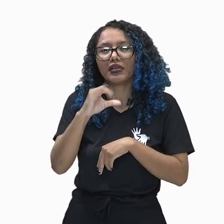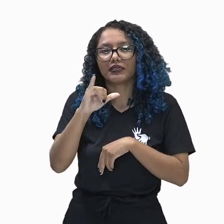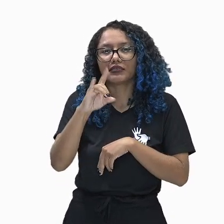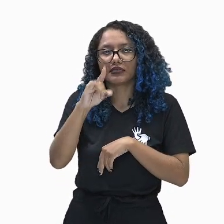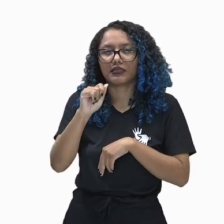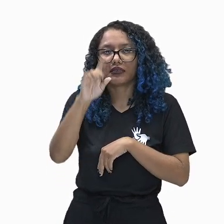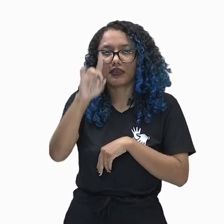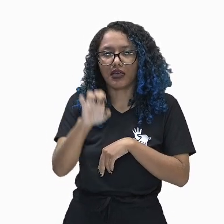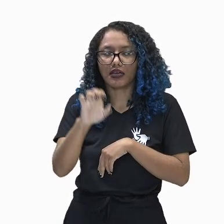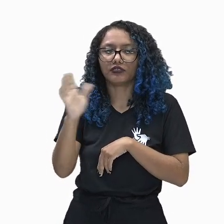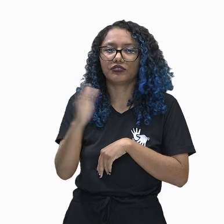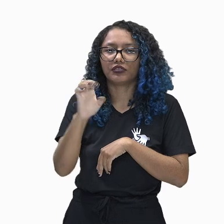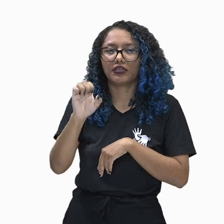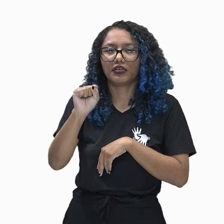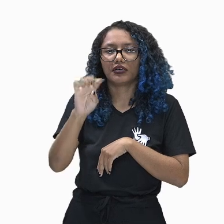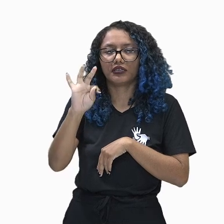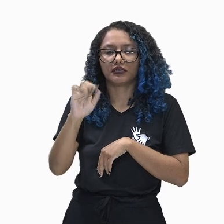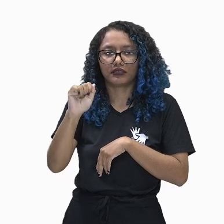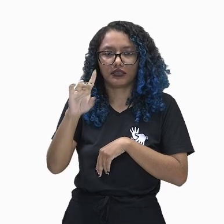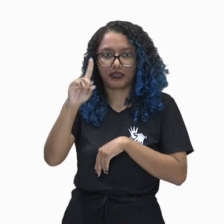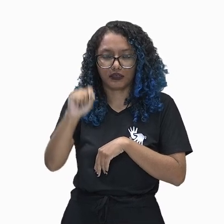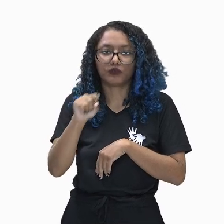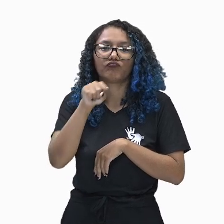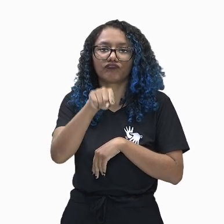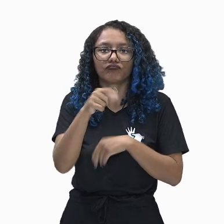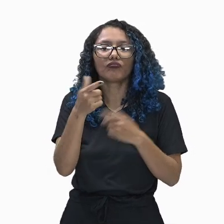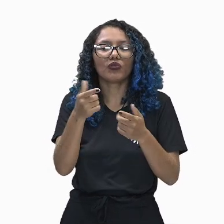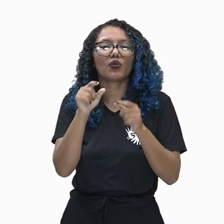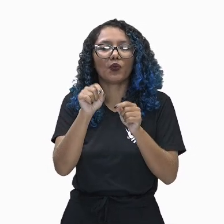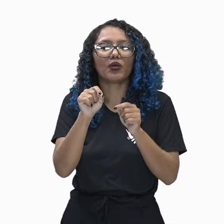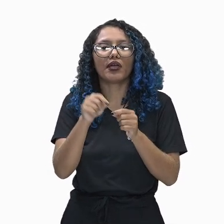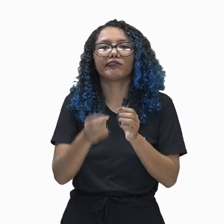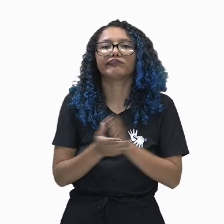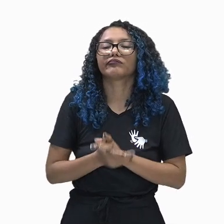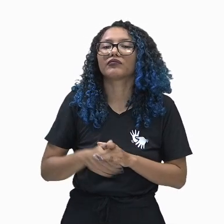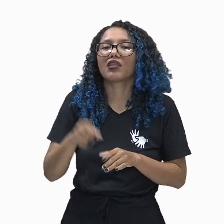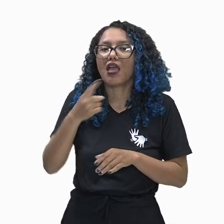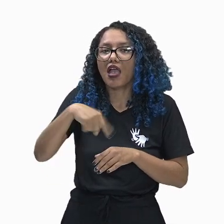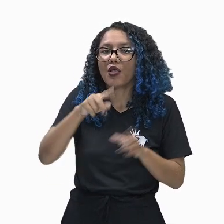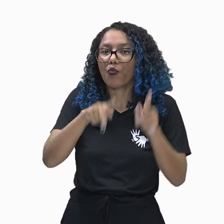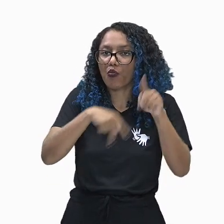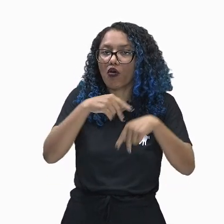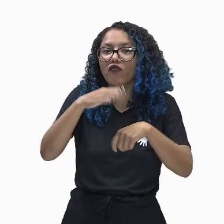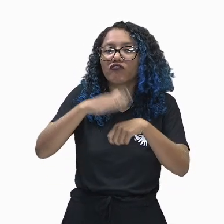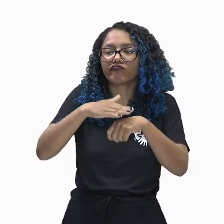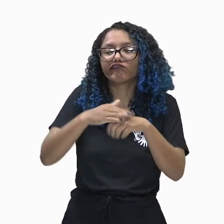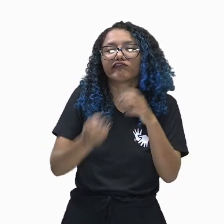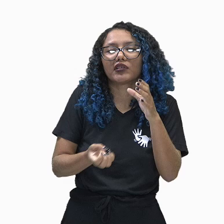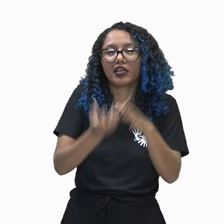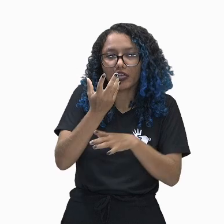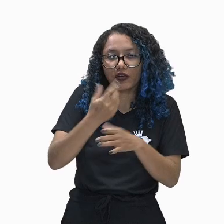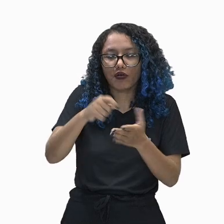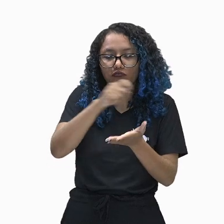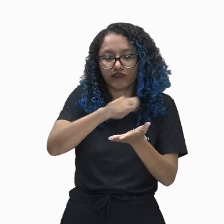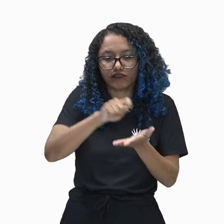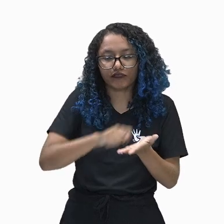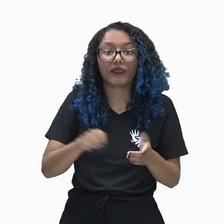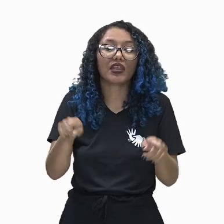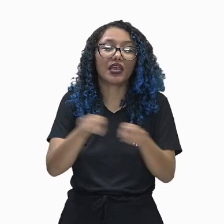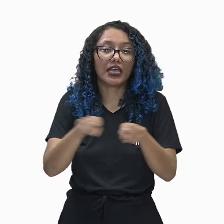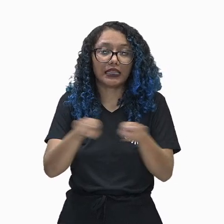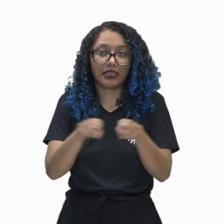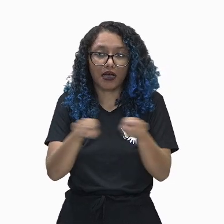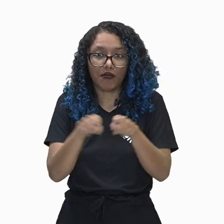atribuídos aos Sumérios o desenvolvimento da escrita cuneiforme e o uso da roda, tá?